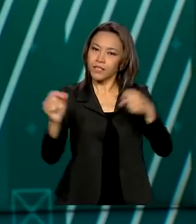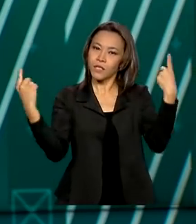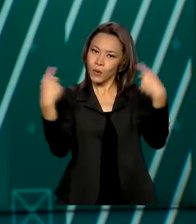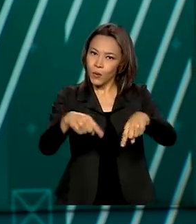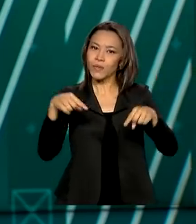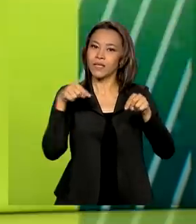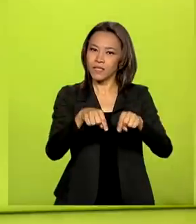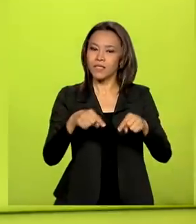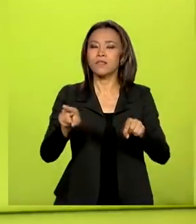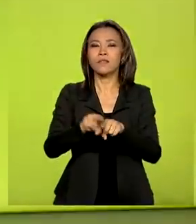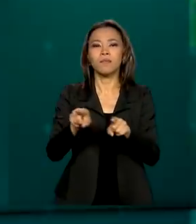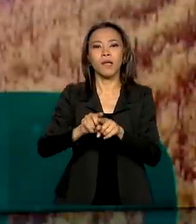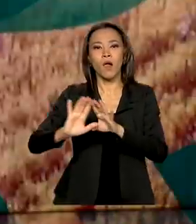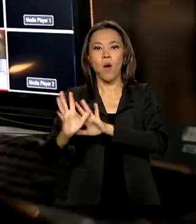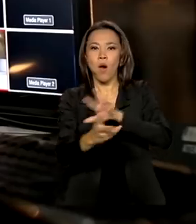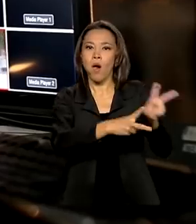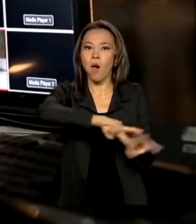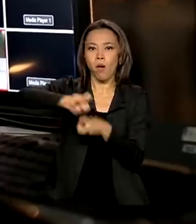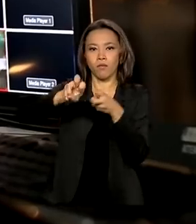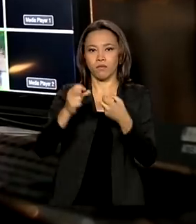crime e também lavagem de dinheiro.